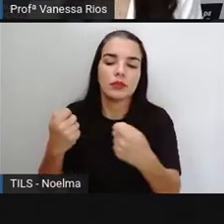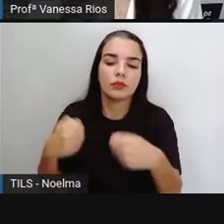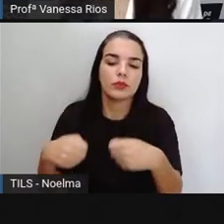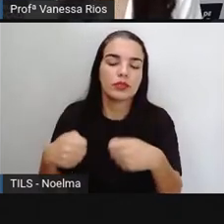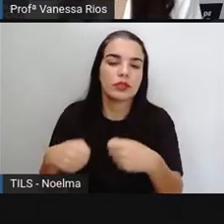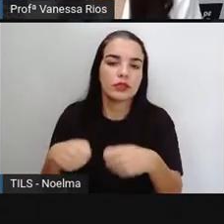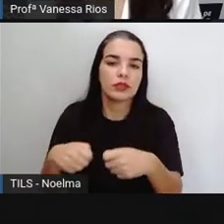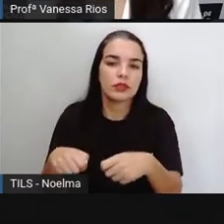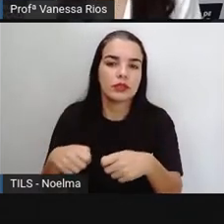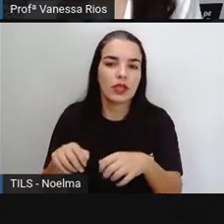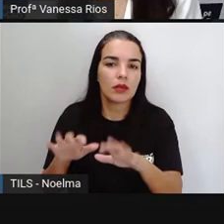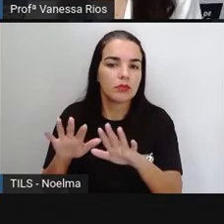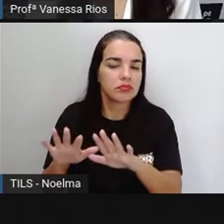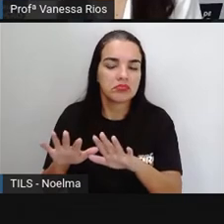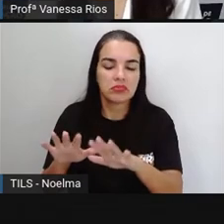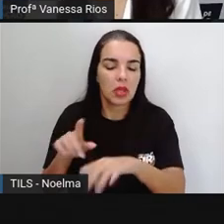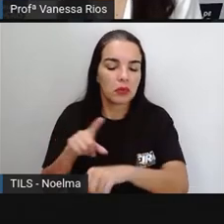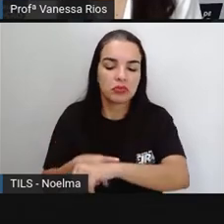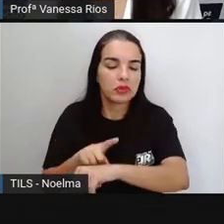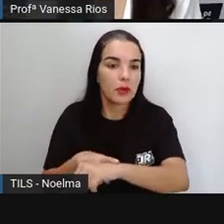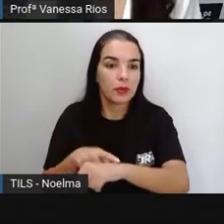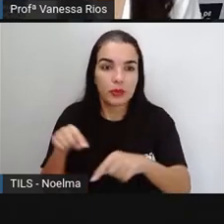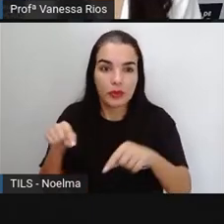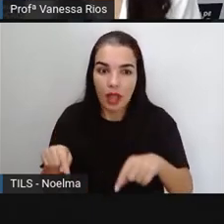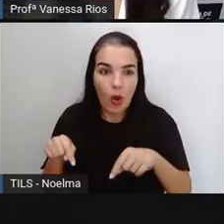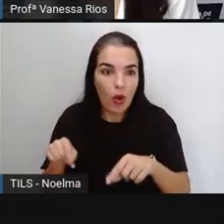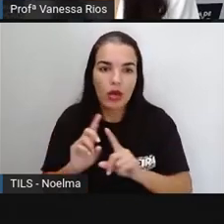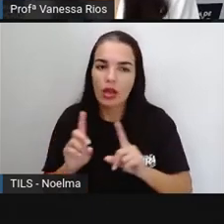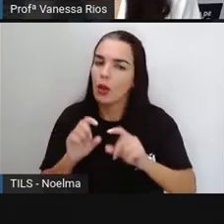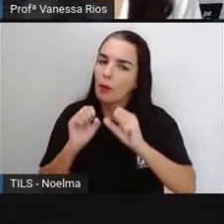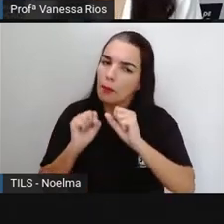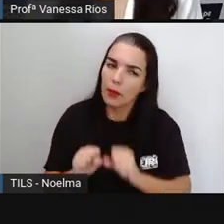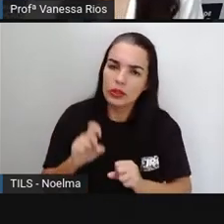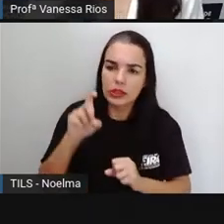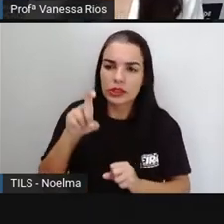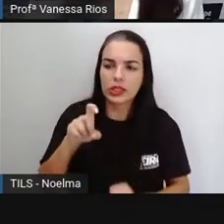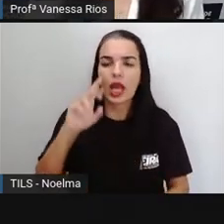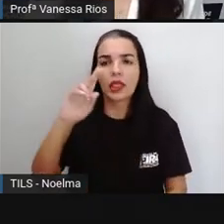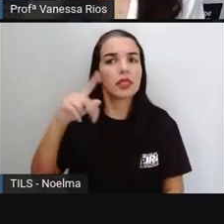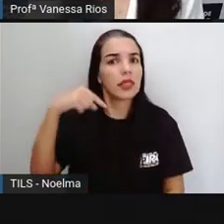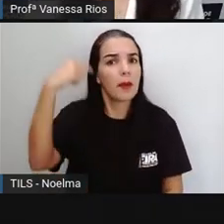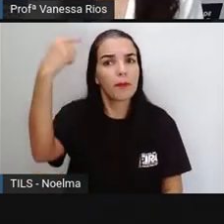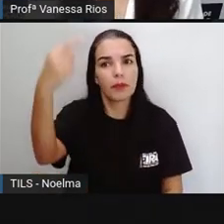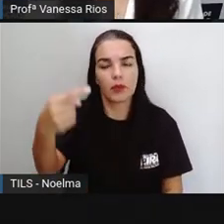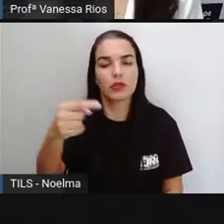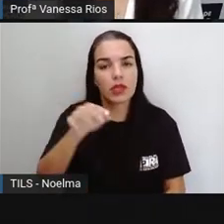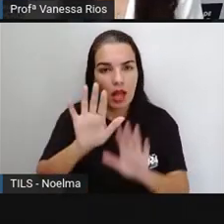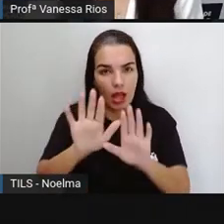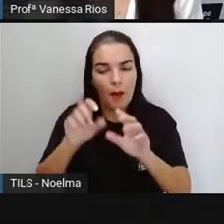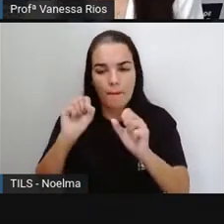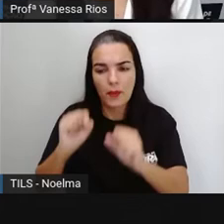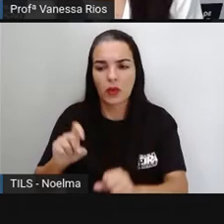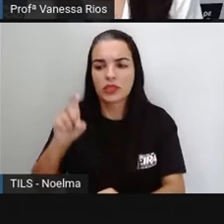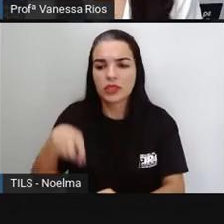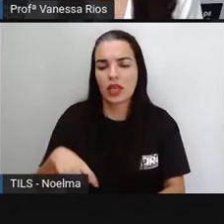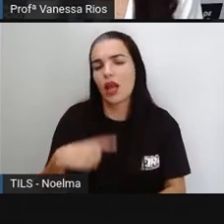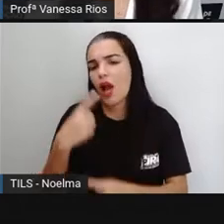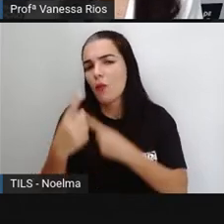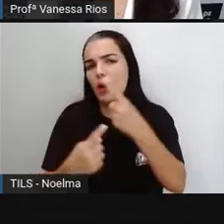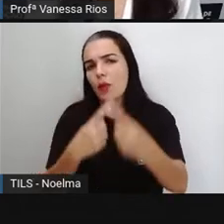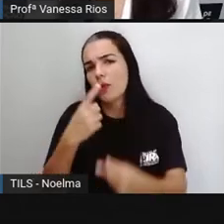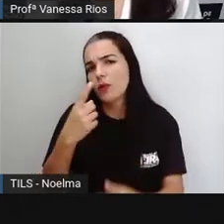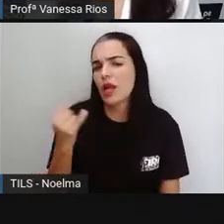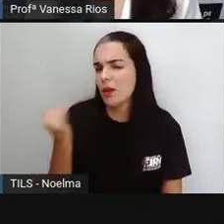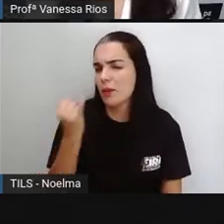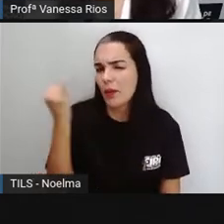Nem sempre os assuntos, é algo que está acontecendo no presente, né? Pode ser algo importante, pertinente, mas é um